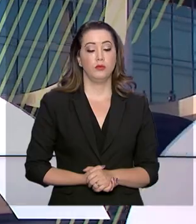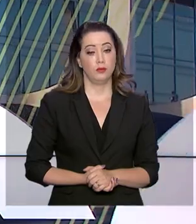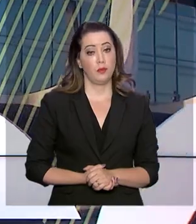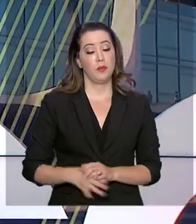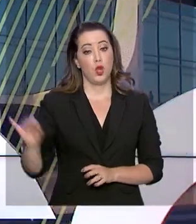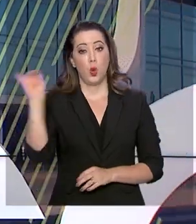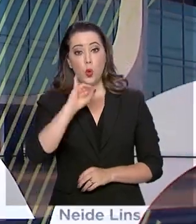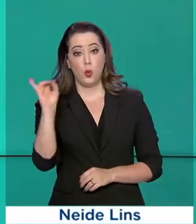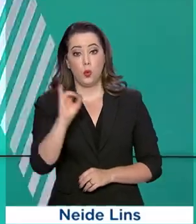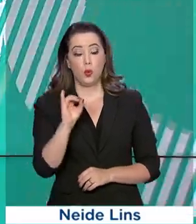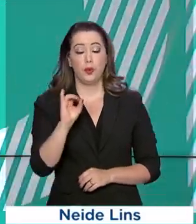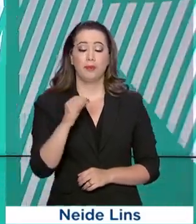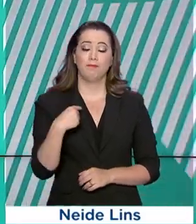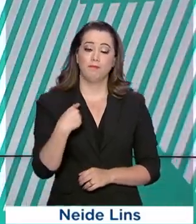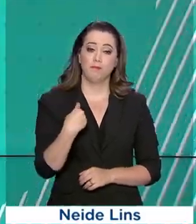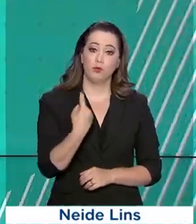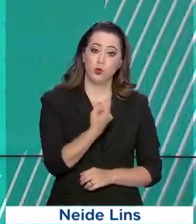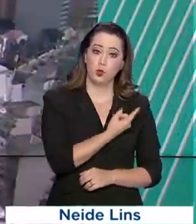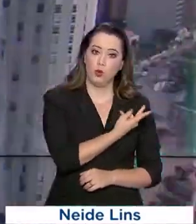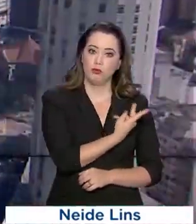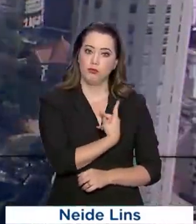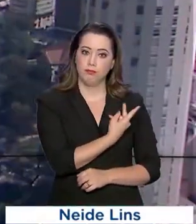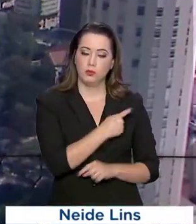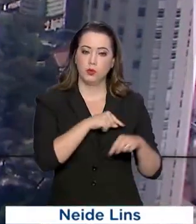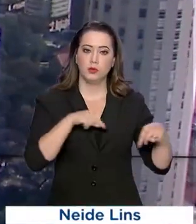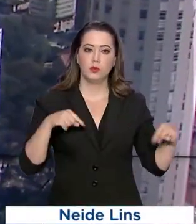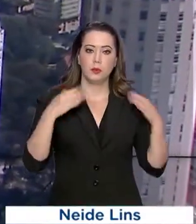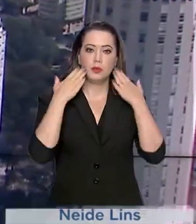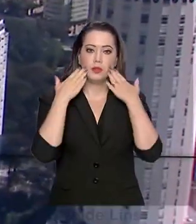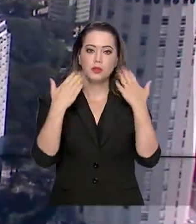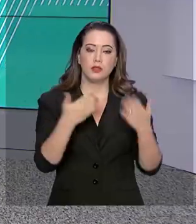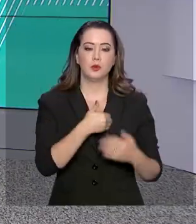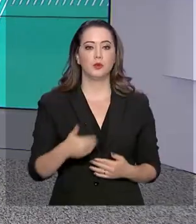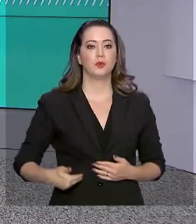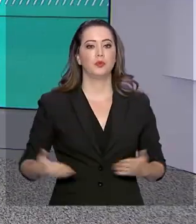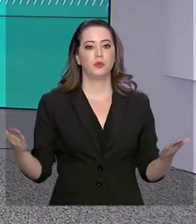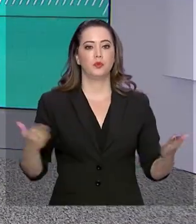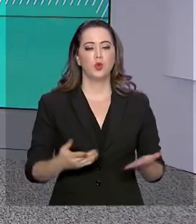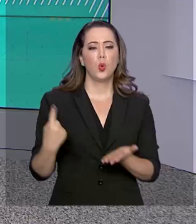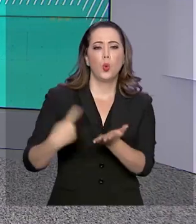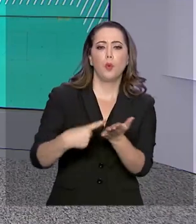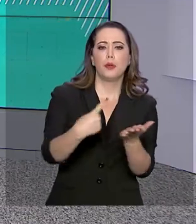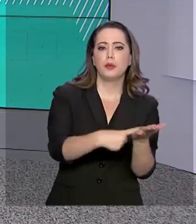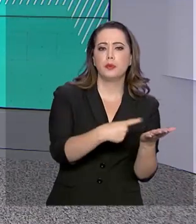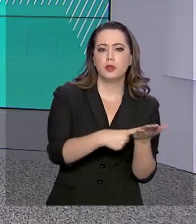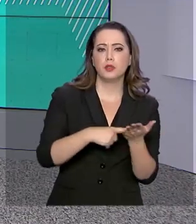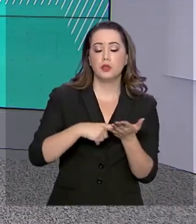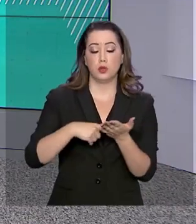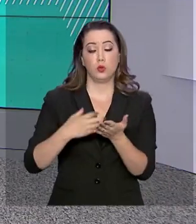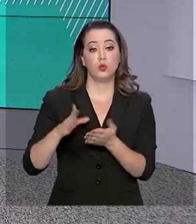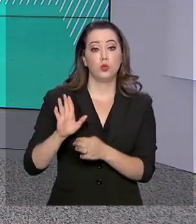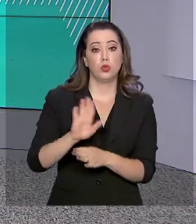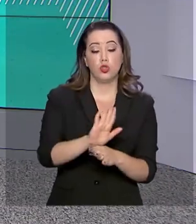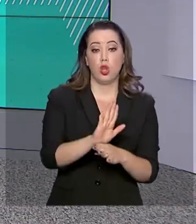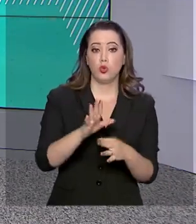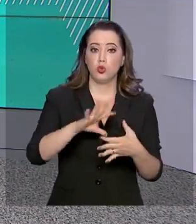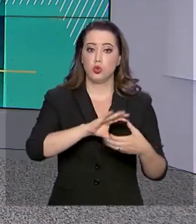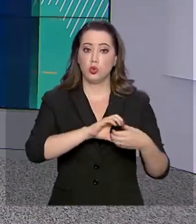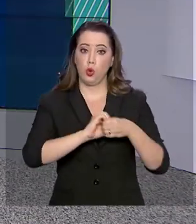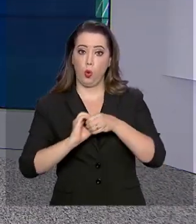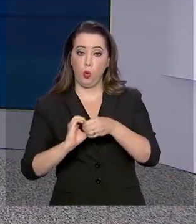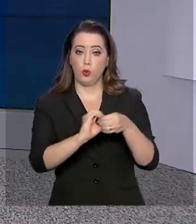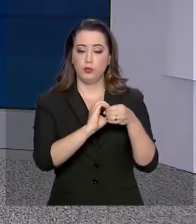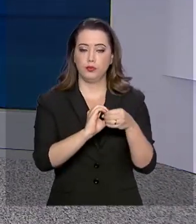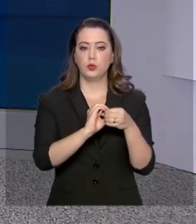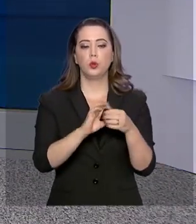Olá, eu, Roberto Camargo, já estou de volta com o Governo Agora. Um acordo de cooperação técnica assinado entre os Ministérios